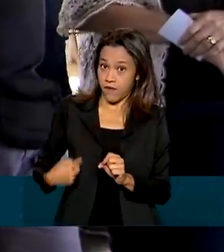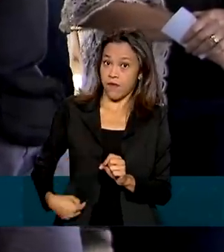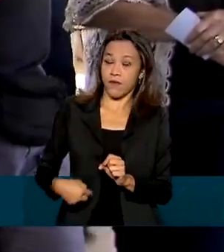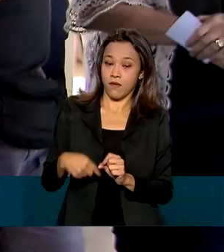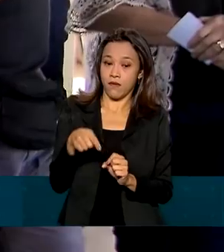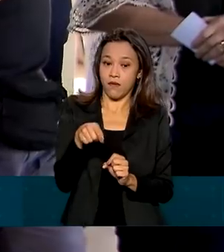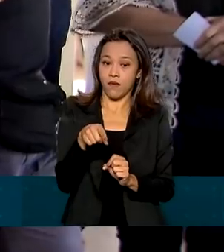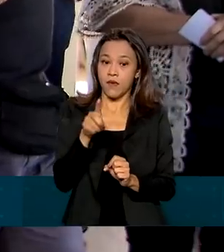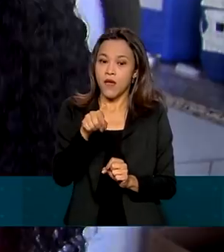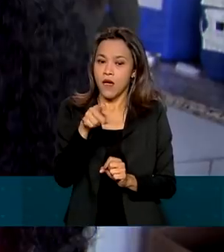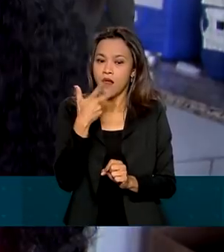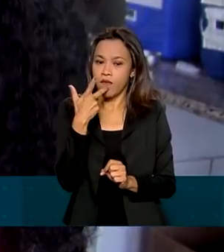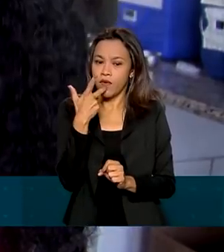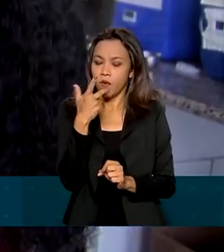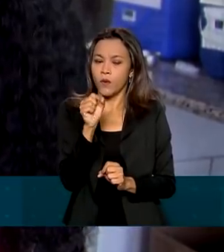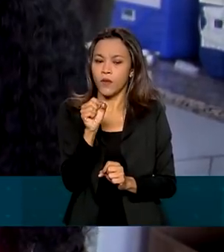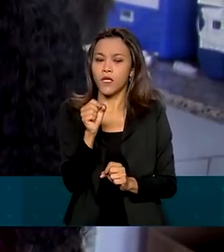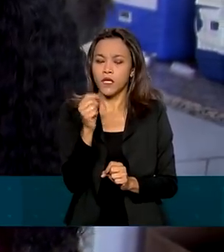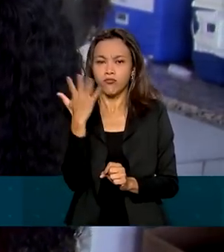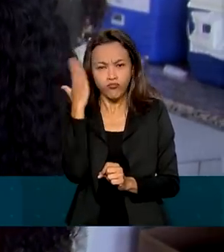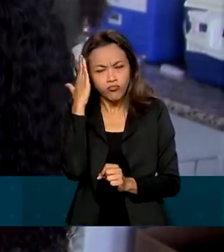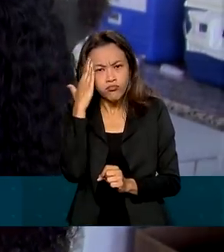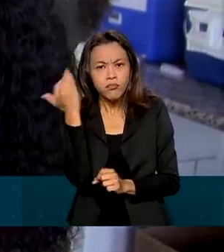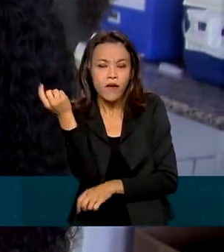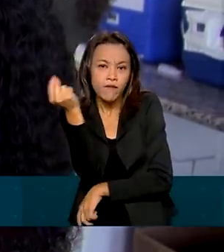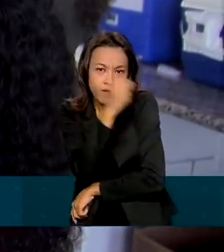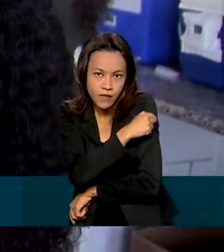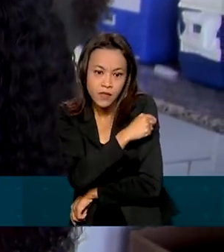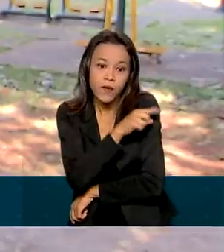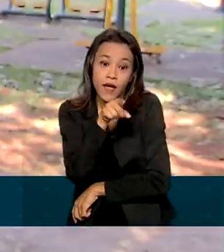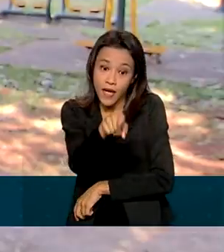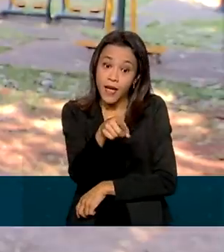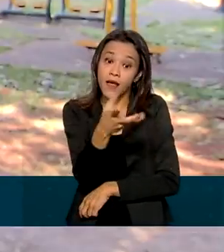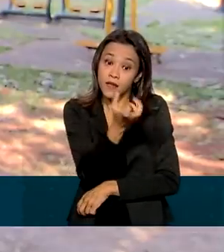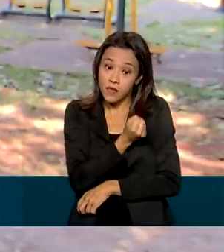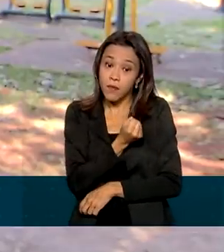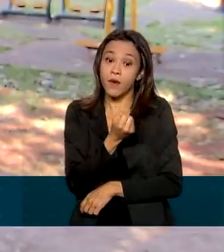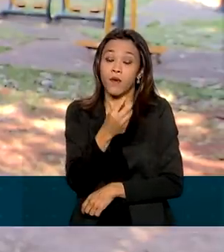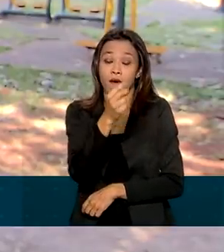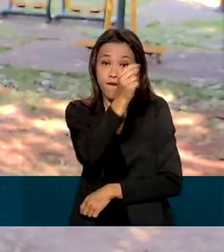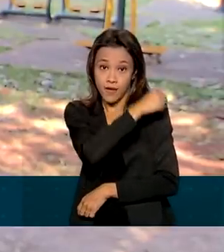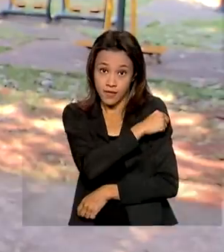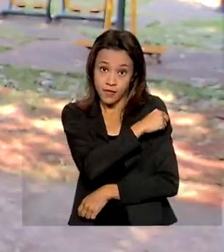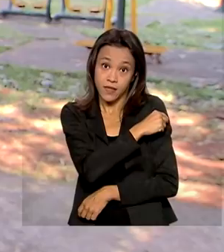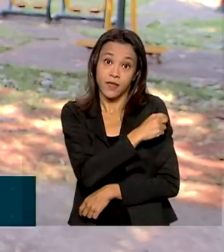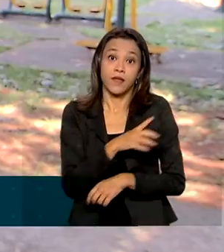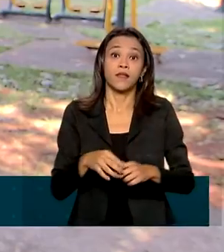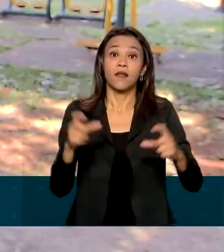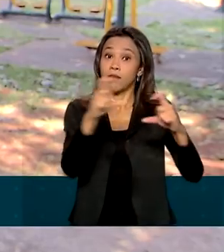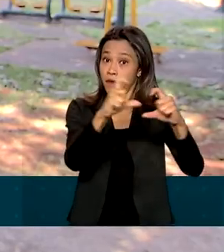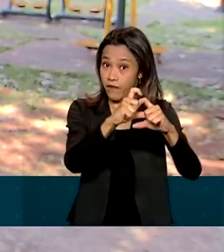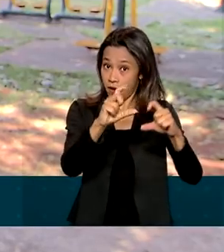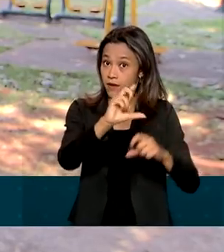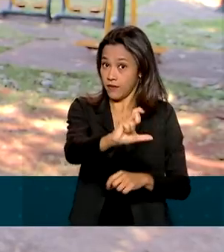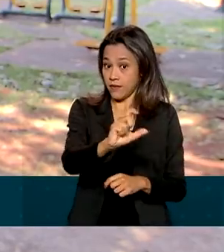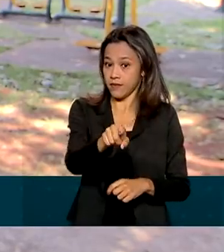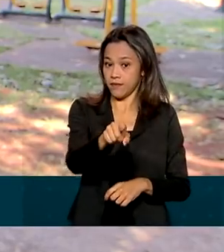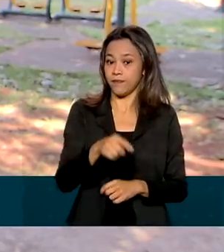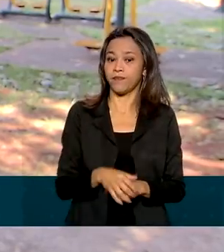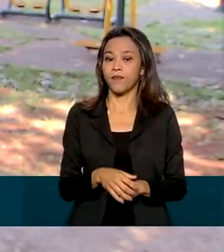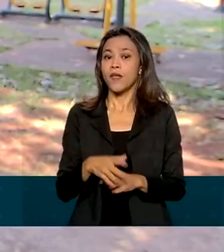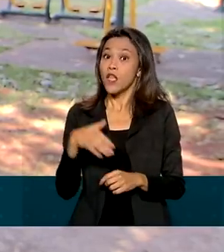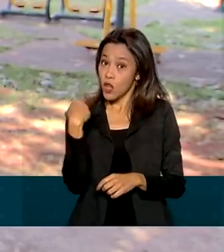assim que soube da vacinação. Ela recebeu a vacina da Pfizer. A gente continua tomando todas as medidas. E agora,